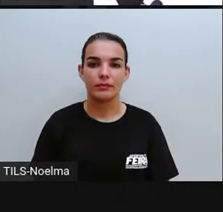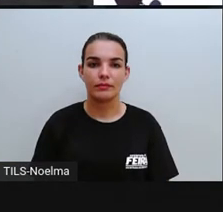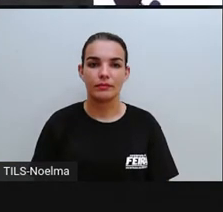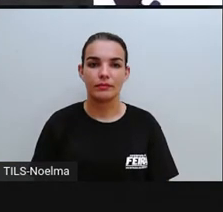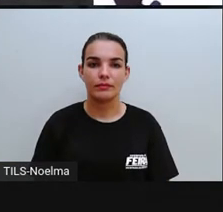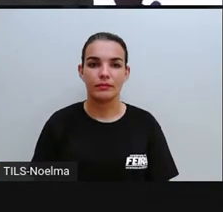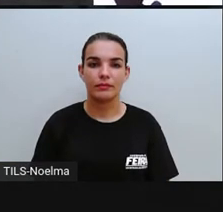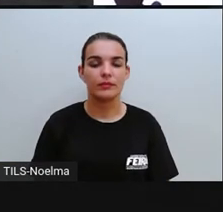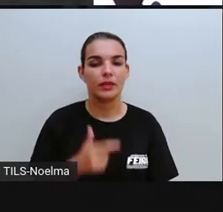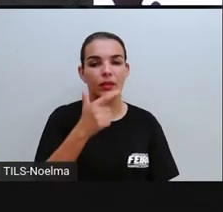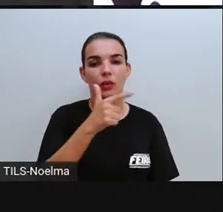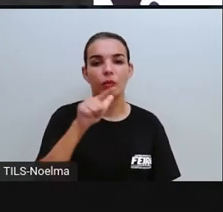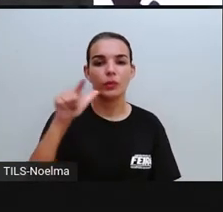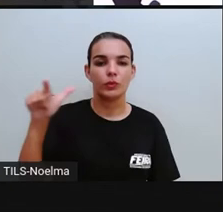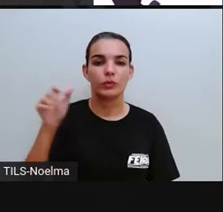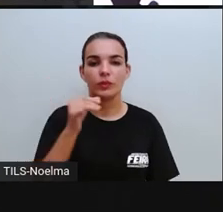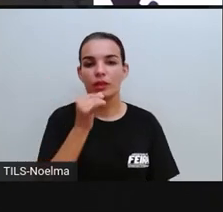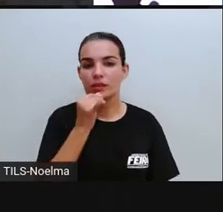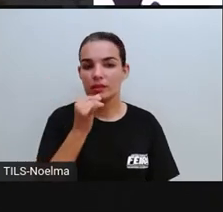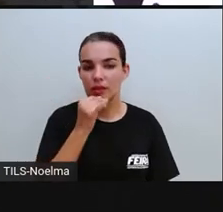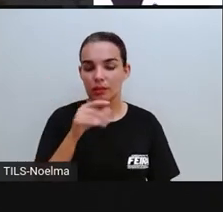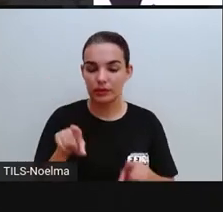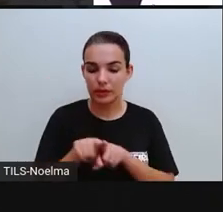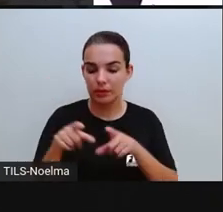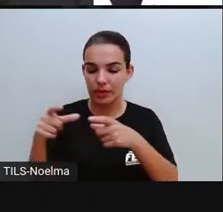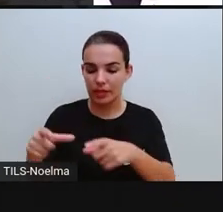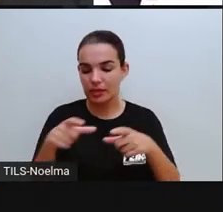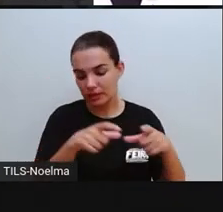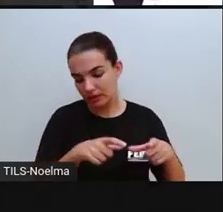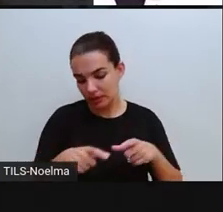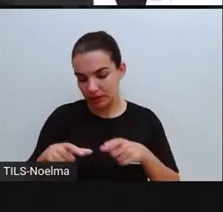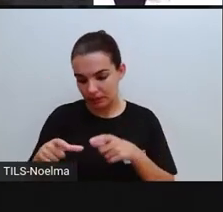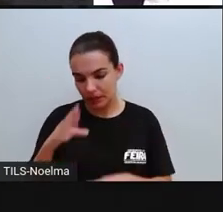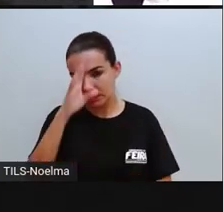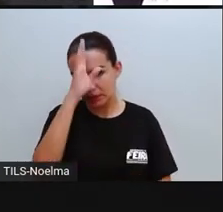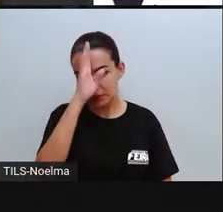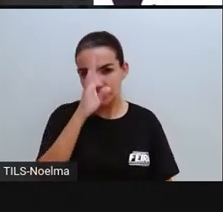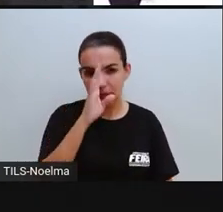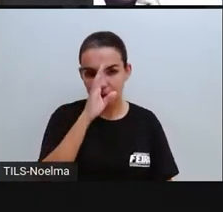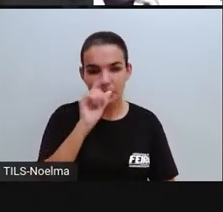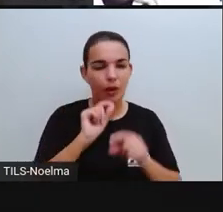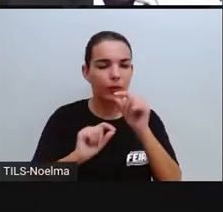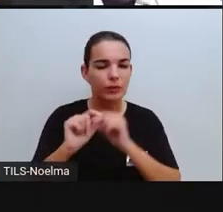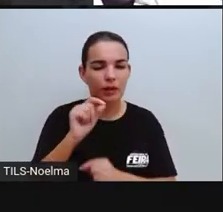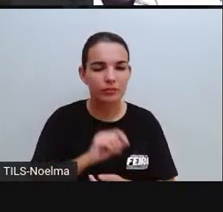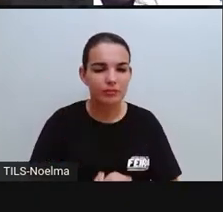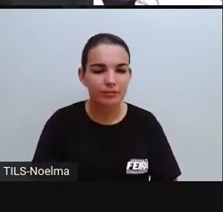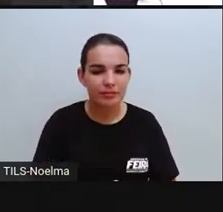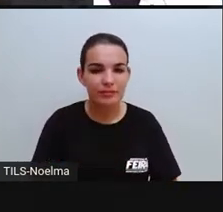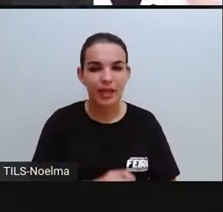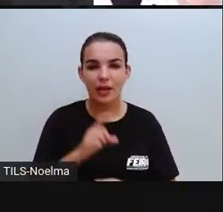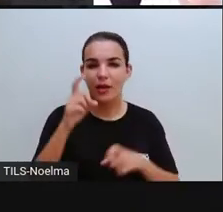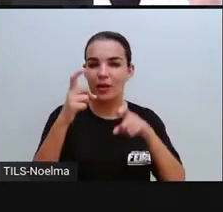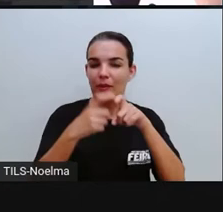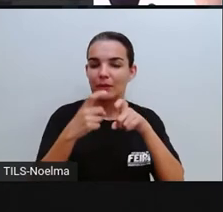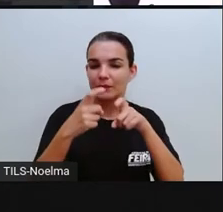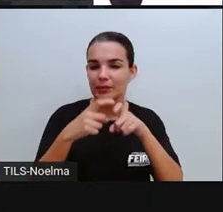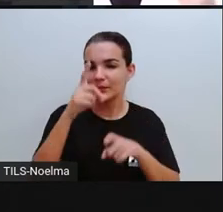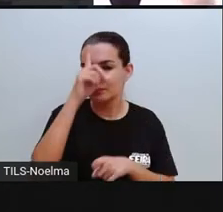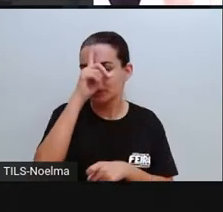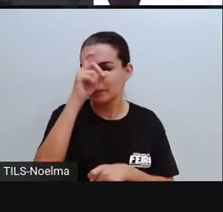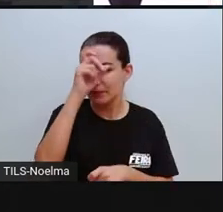Outro exemplo aqui, ó, de espaços públicos são os hospitais e postos de saúde. Então,